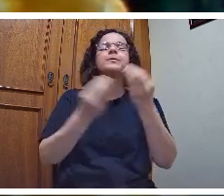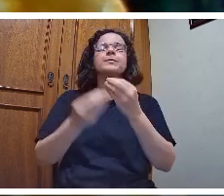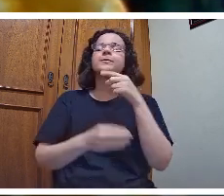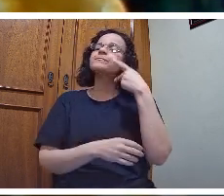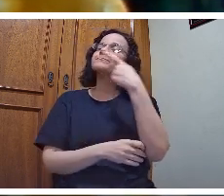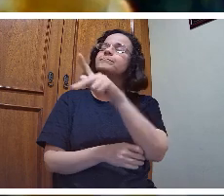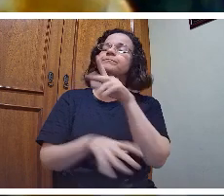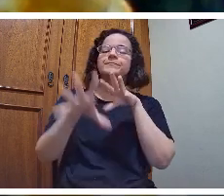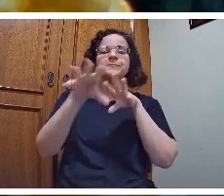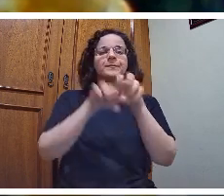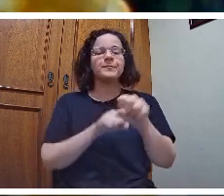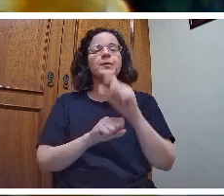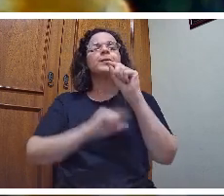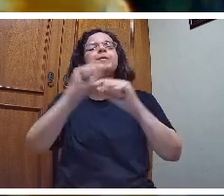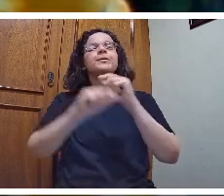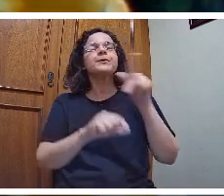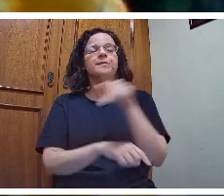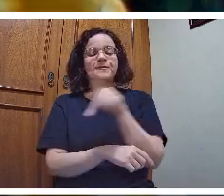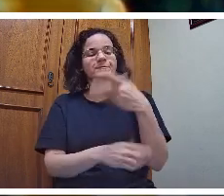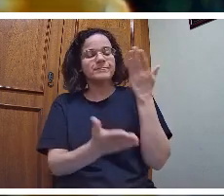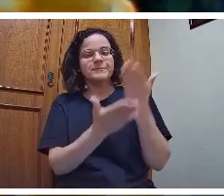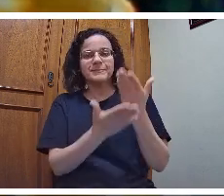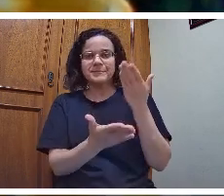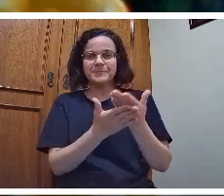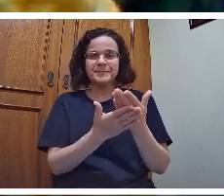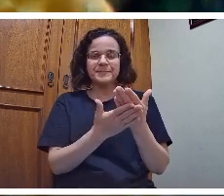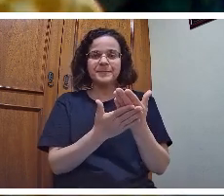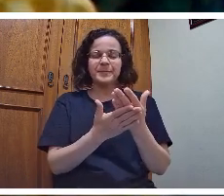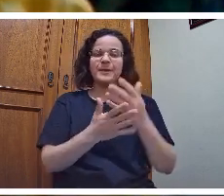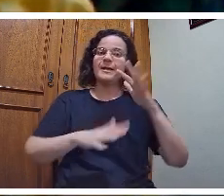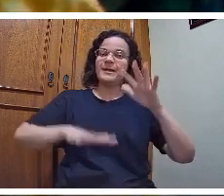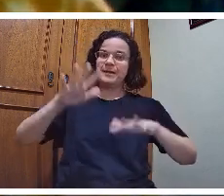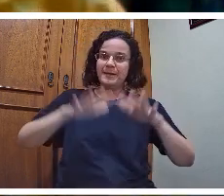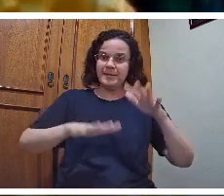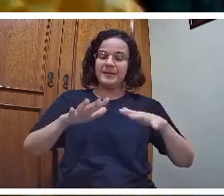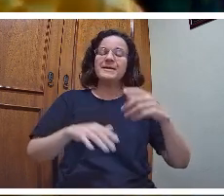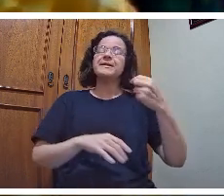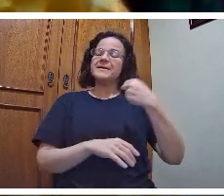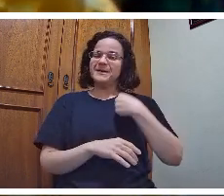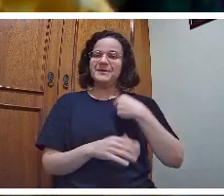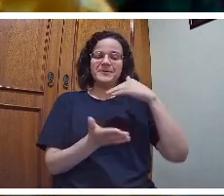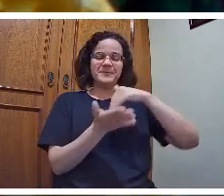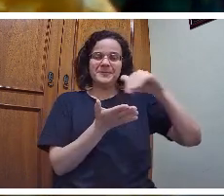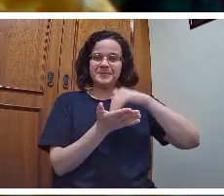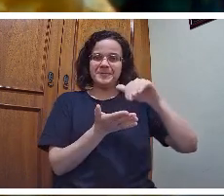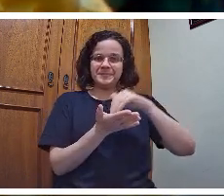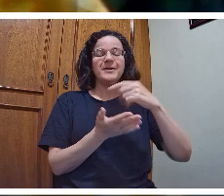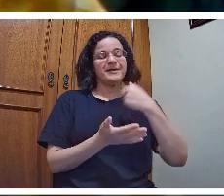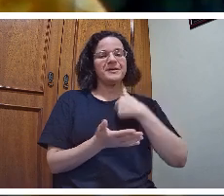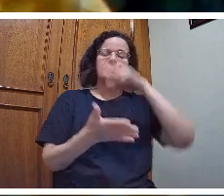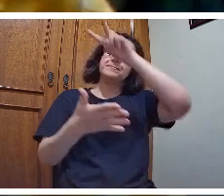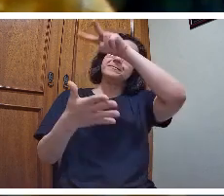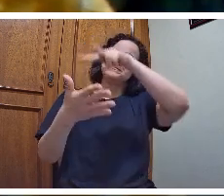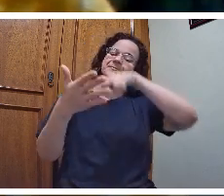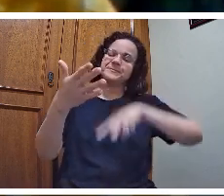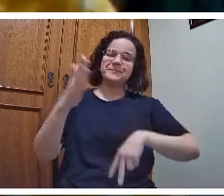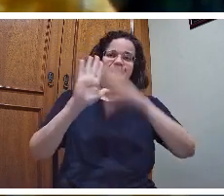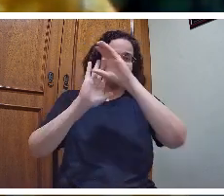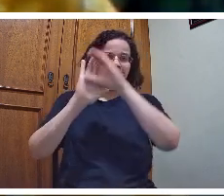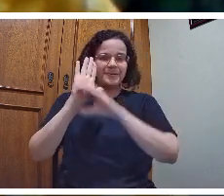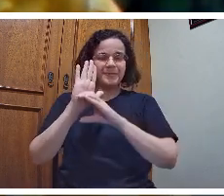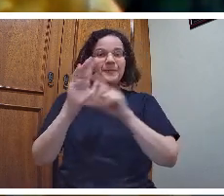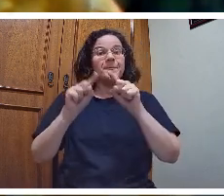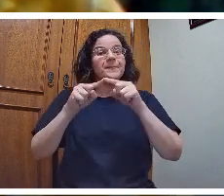formação, o que o professor estuda. Geralmente, enquanto secretária de educação, eu tenho o hábito de fazer a leitura do